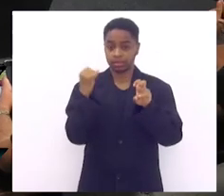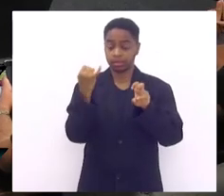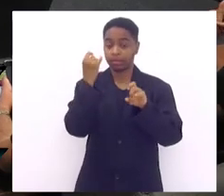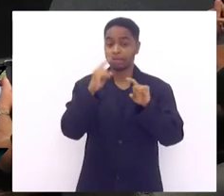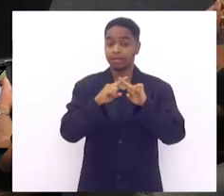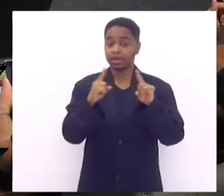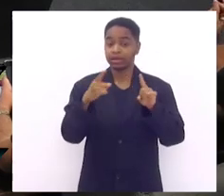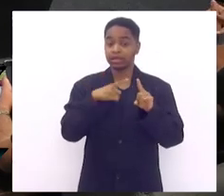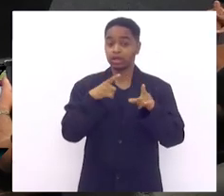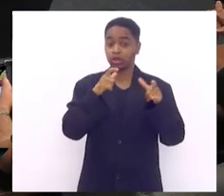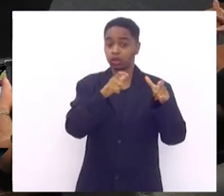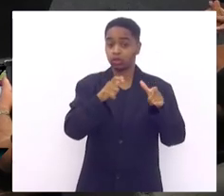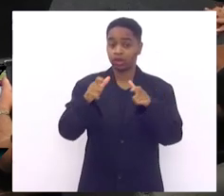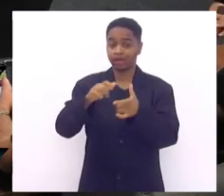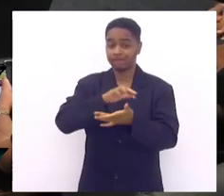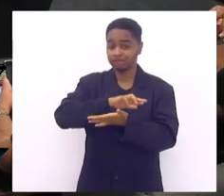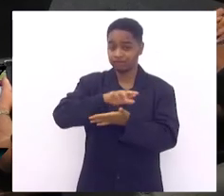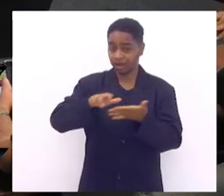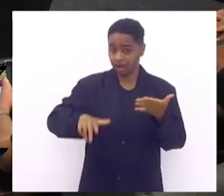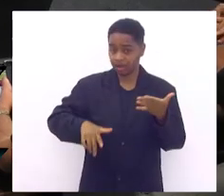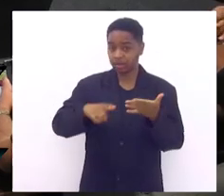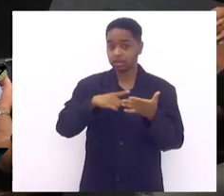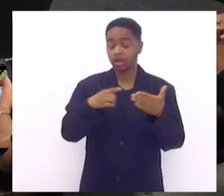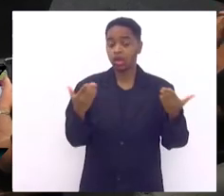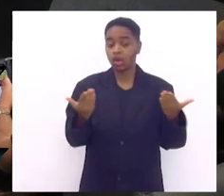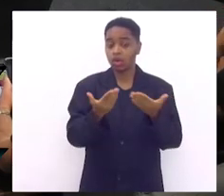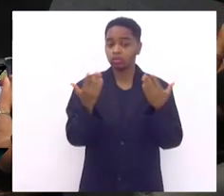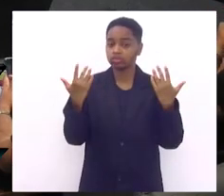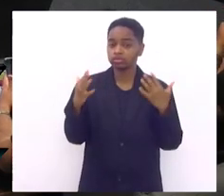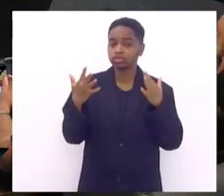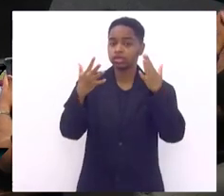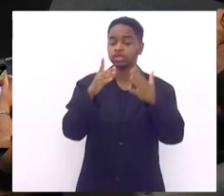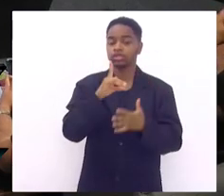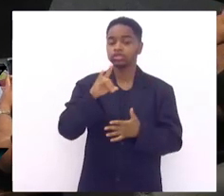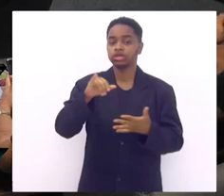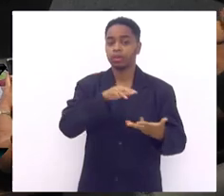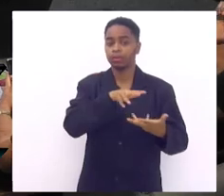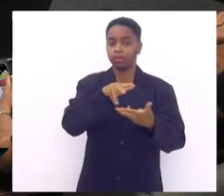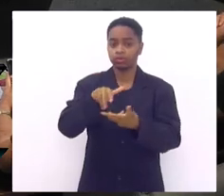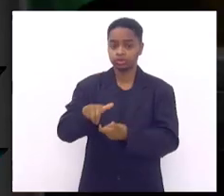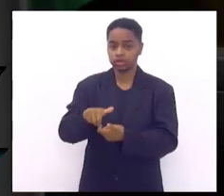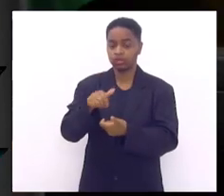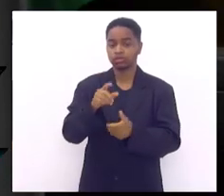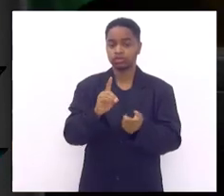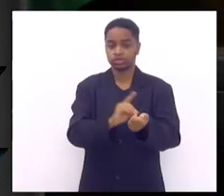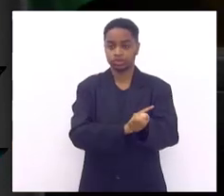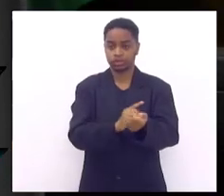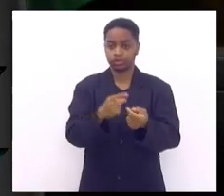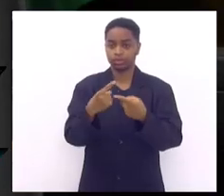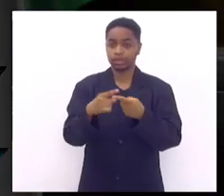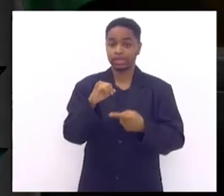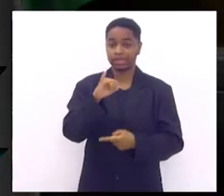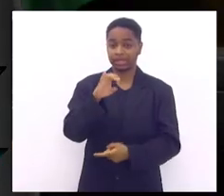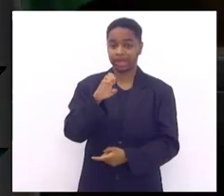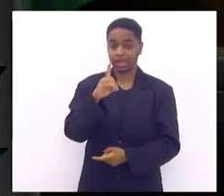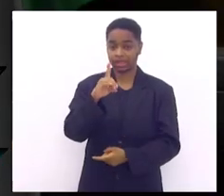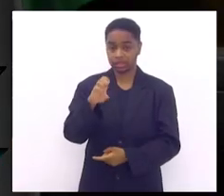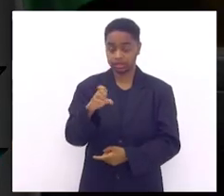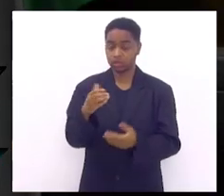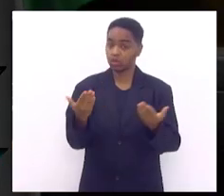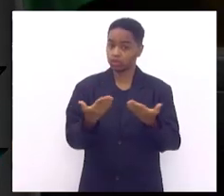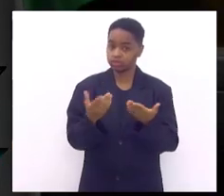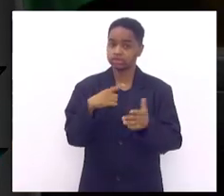vários locais outros estão comemorando o dia mundial do diabetes o IED hoje está com uma programação intensa